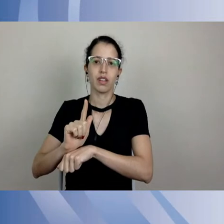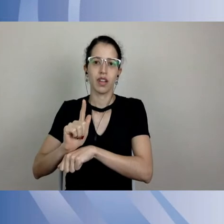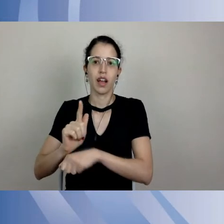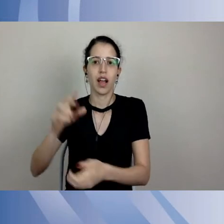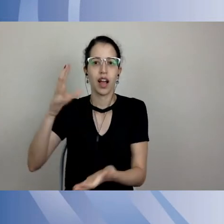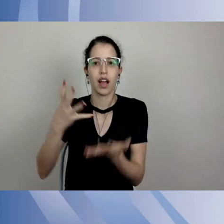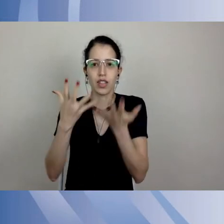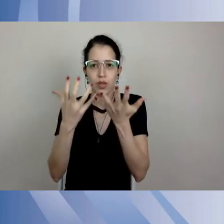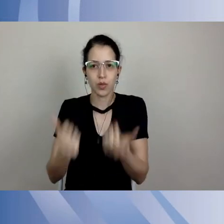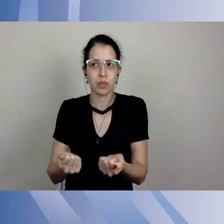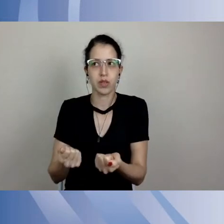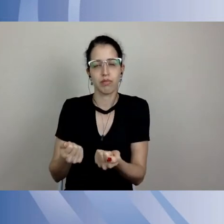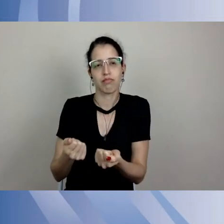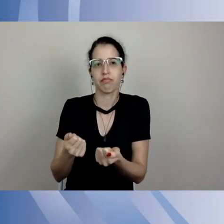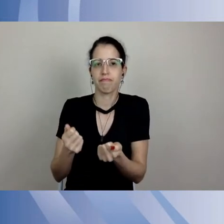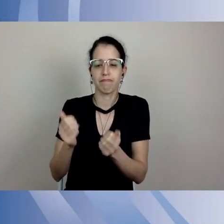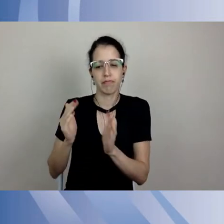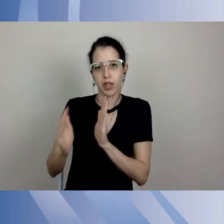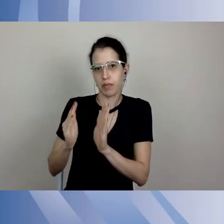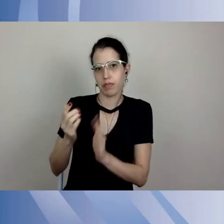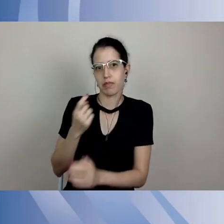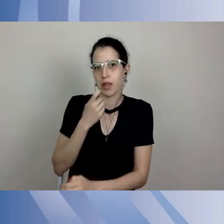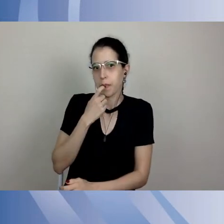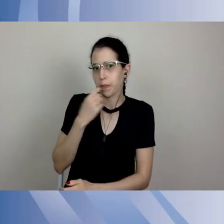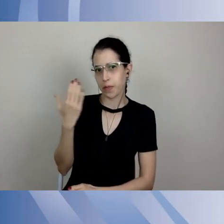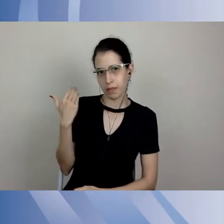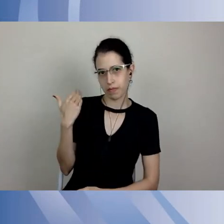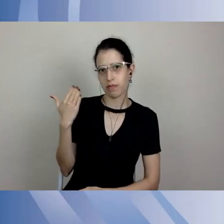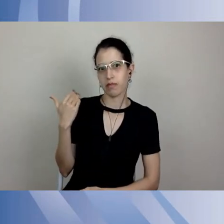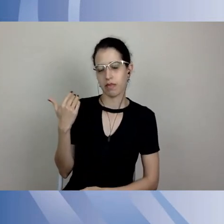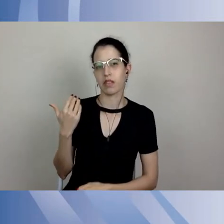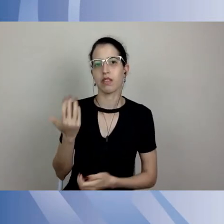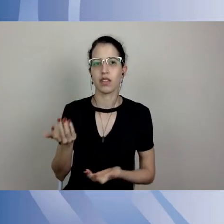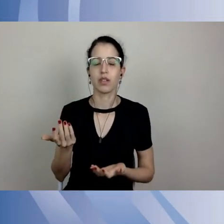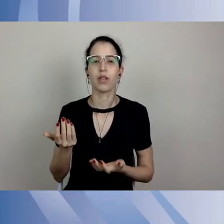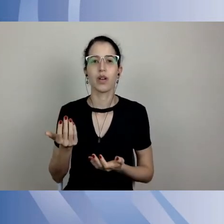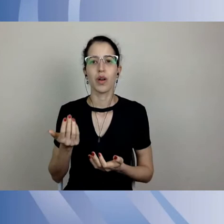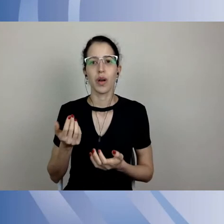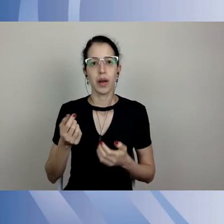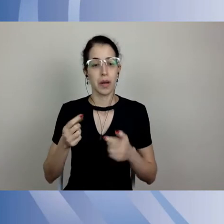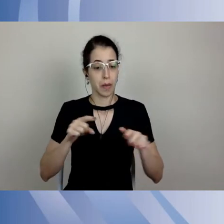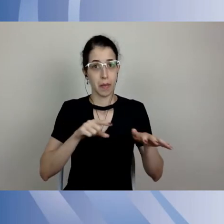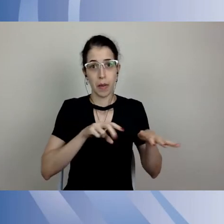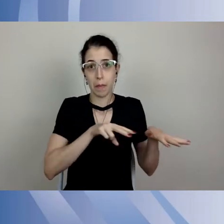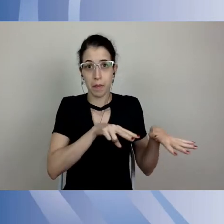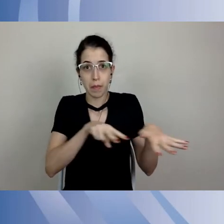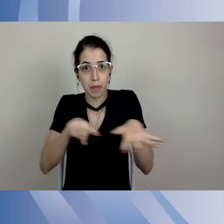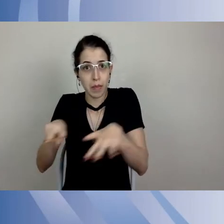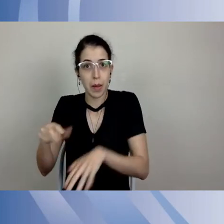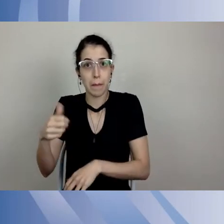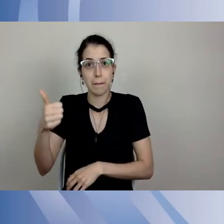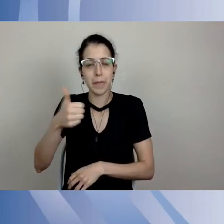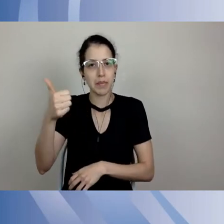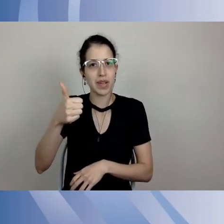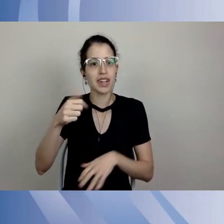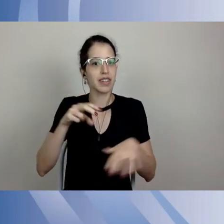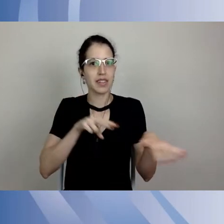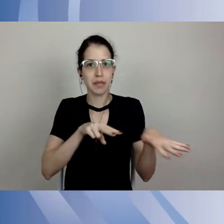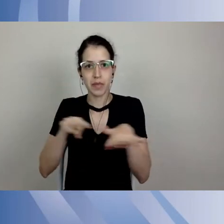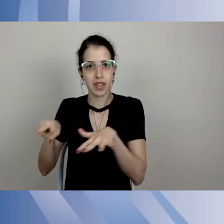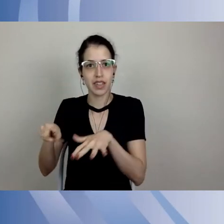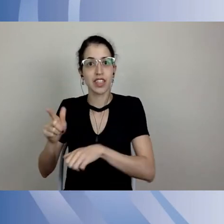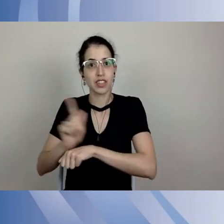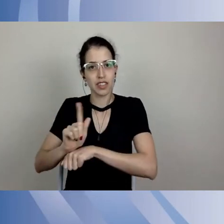aprovamos já o plano no final da nossa primeira semana de gestão. Então, é um algo que nós já estávamos pensando